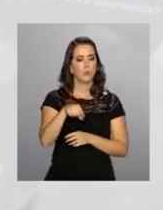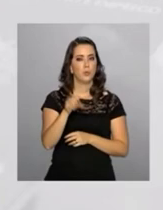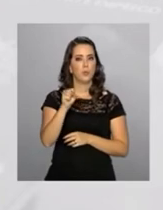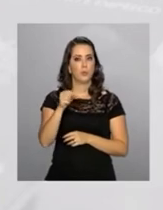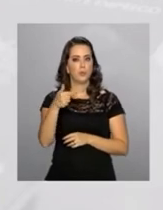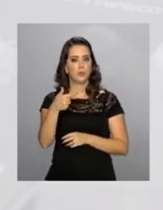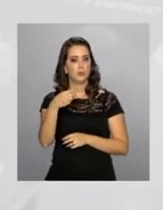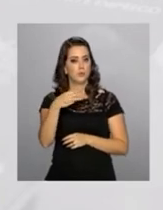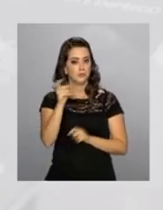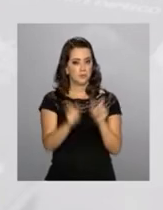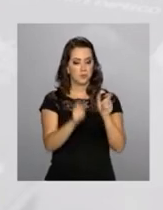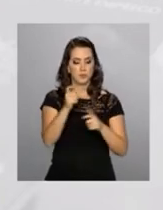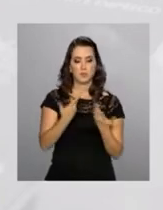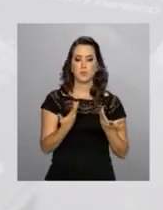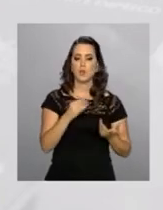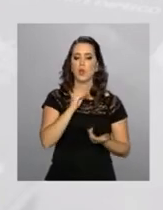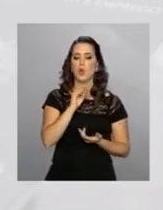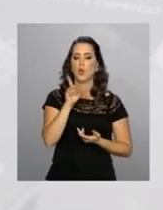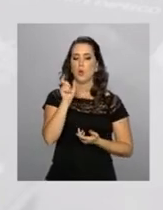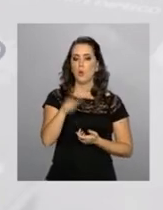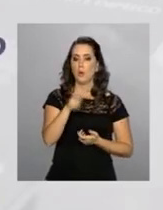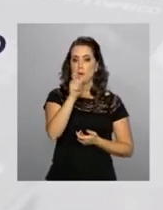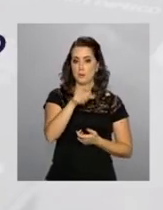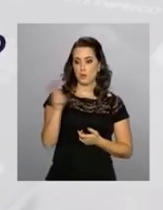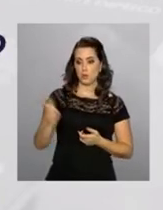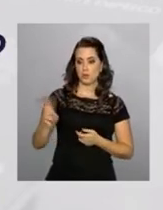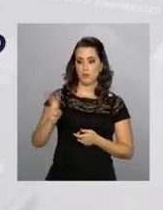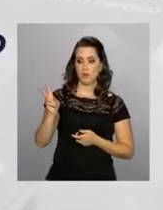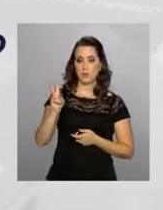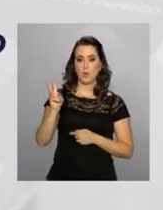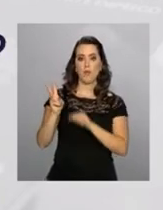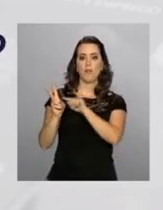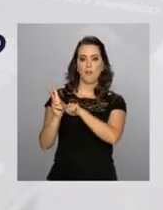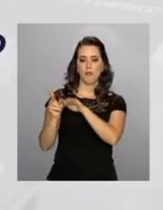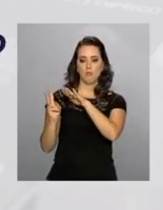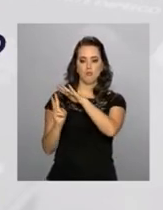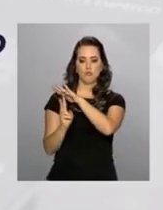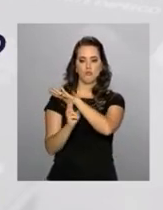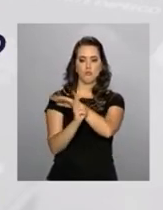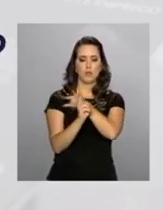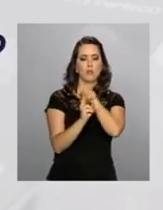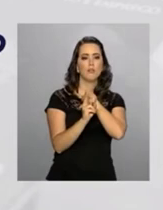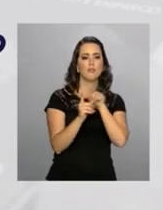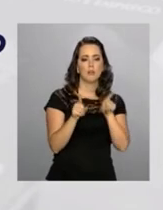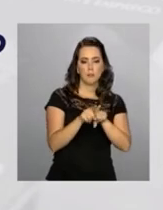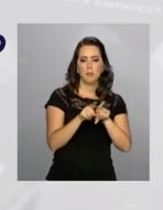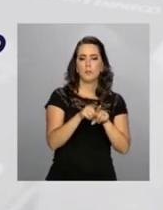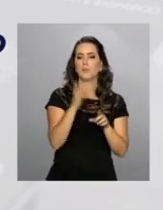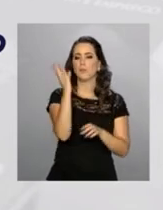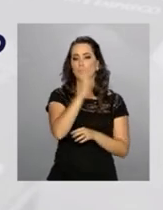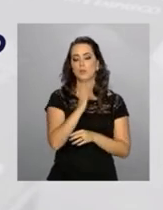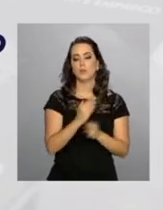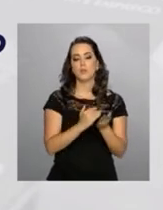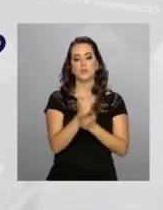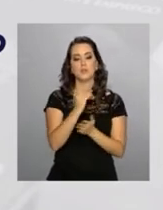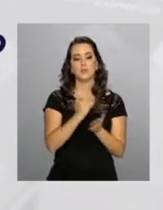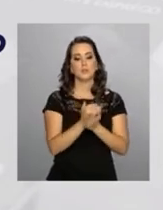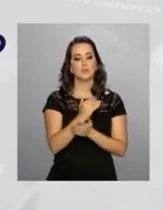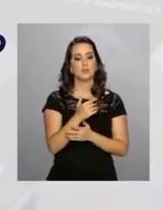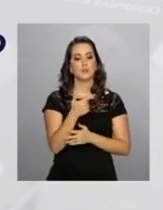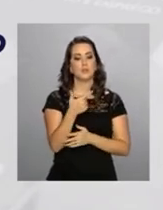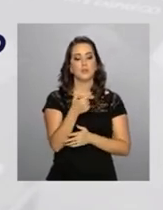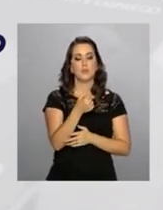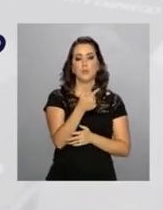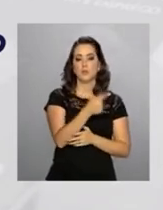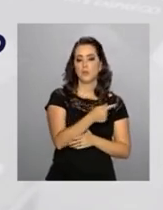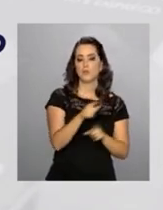venezuelanos começaram a ganhar destaque na movimentação do mercado formal de trabalho no Brasil a partir de 2017